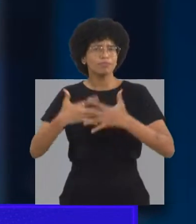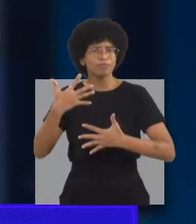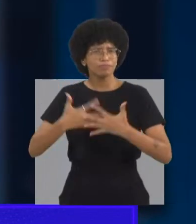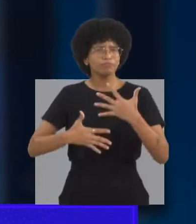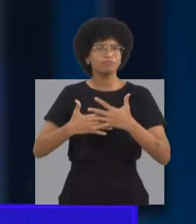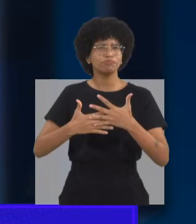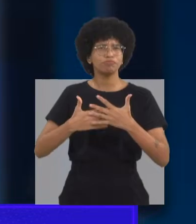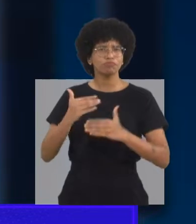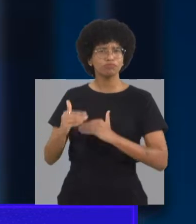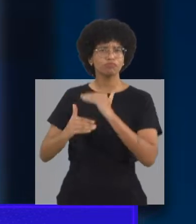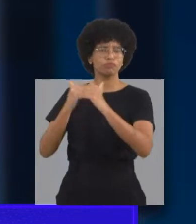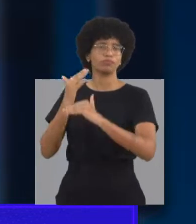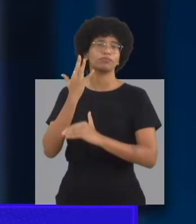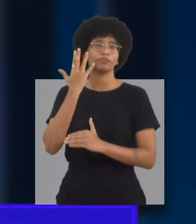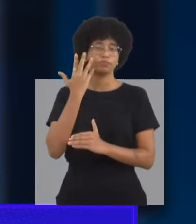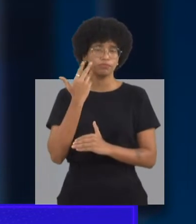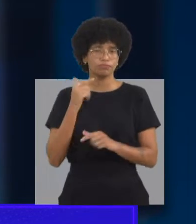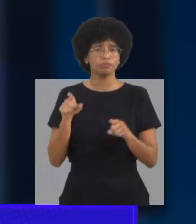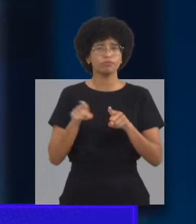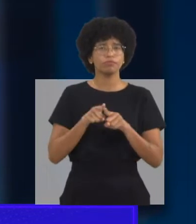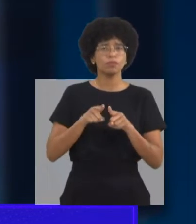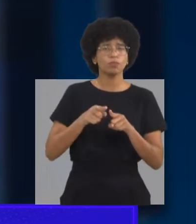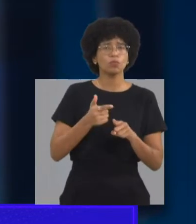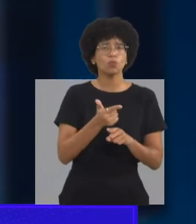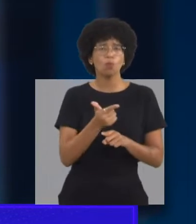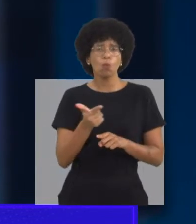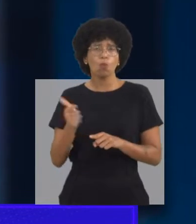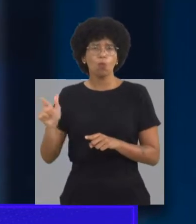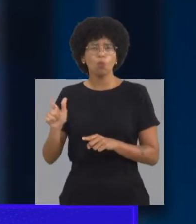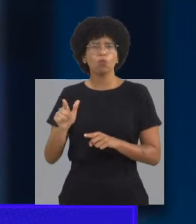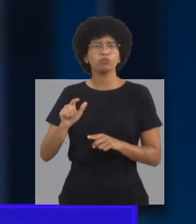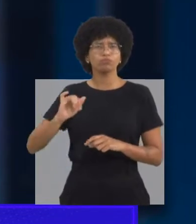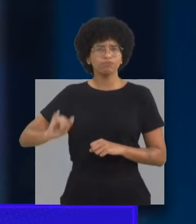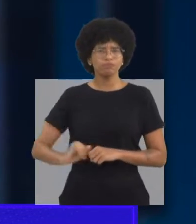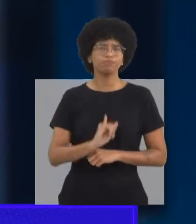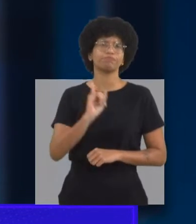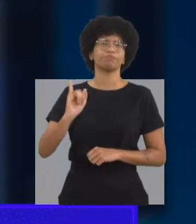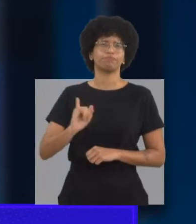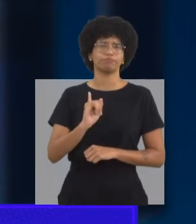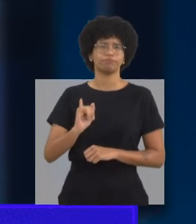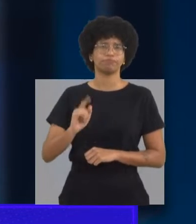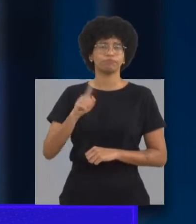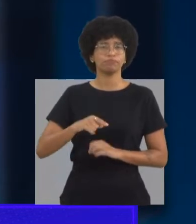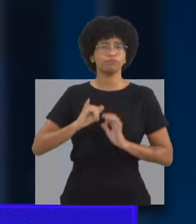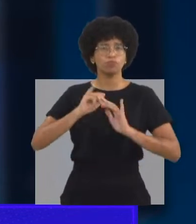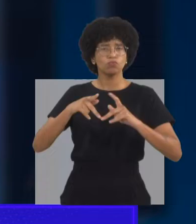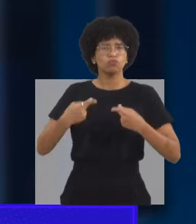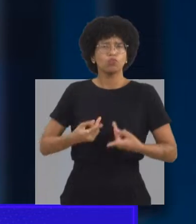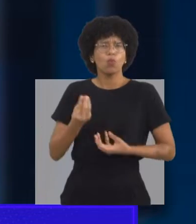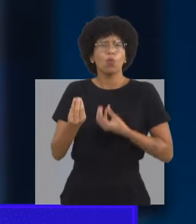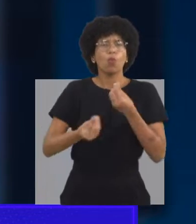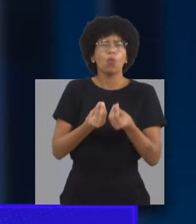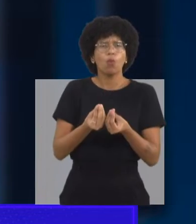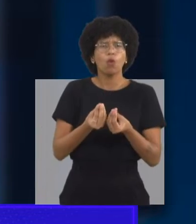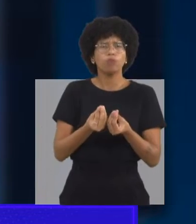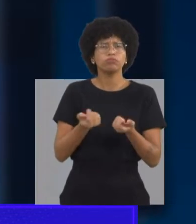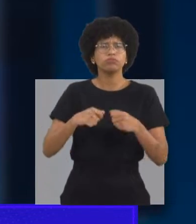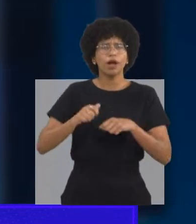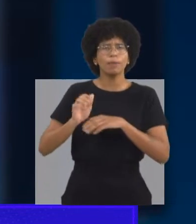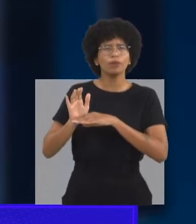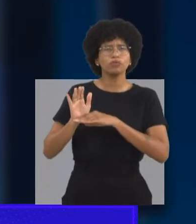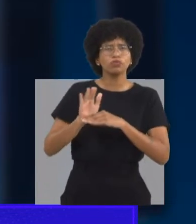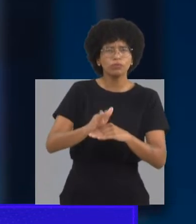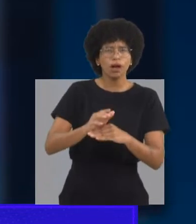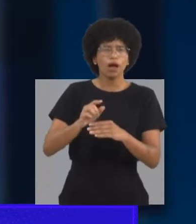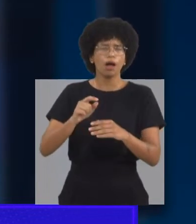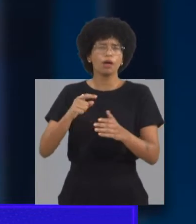prejudicar os resultados. Outra atitude importante foi a forma do atendimento